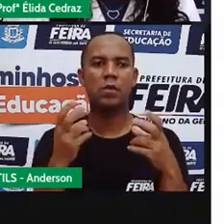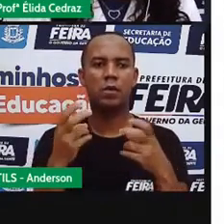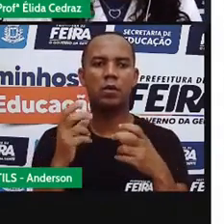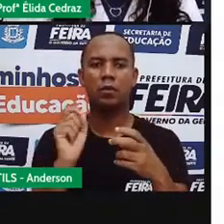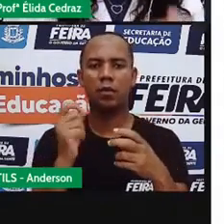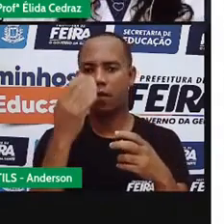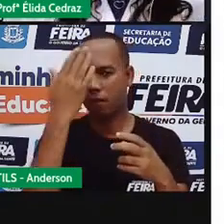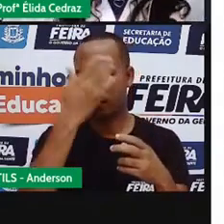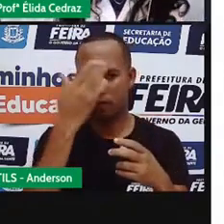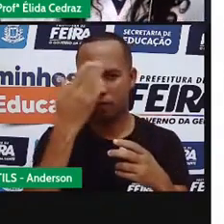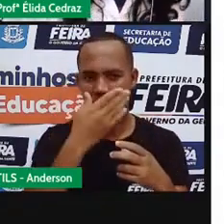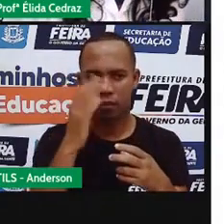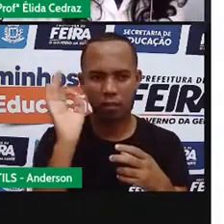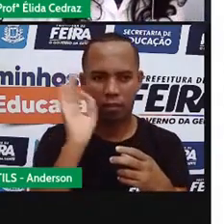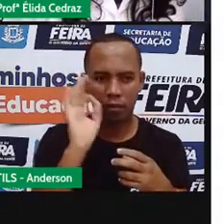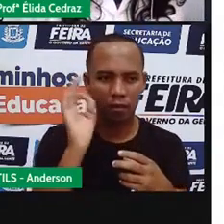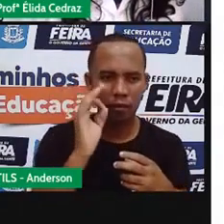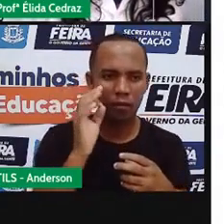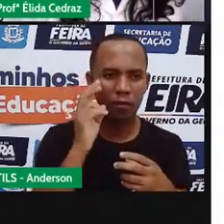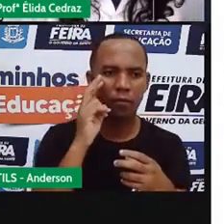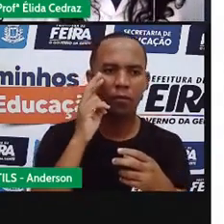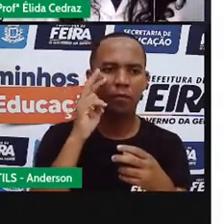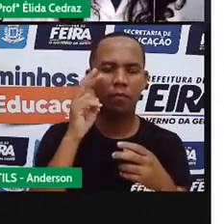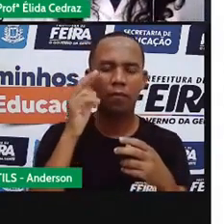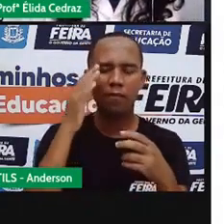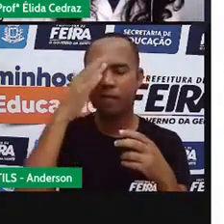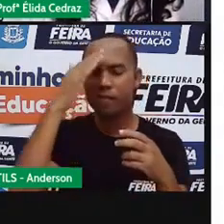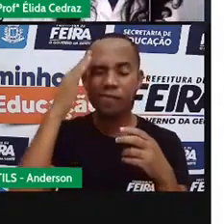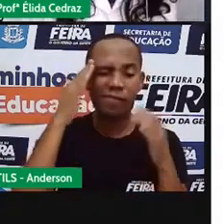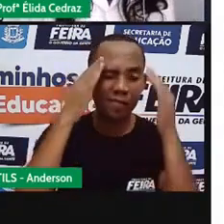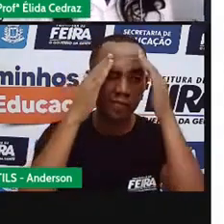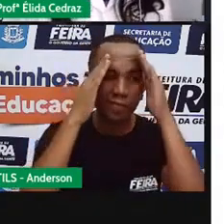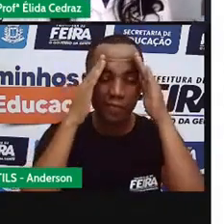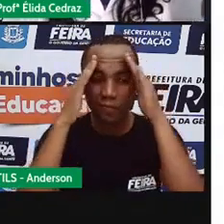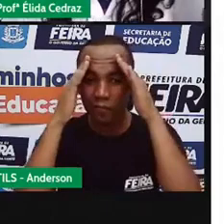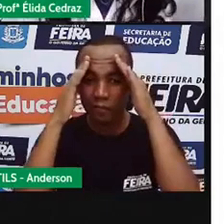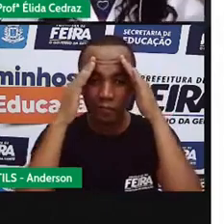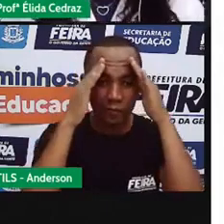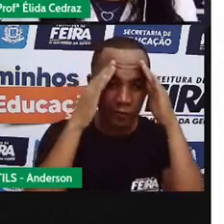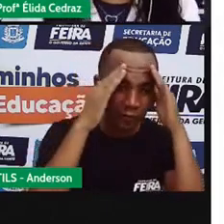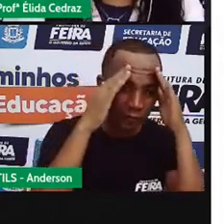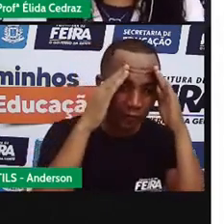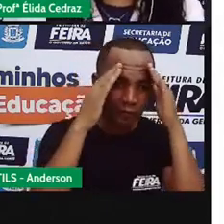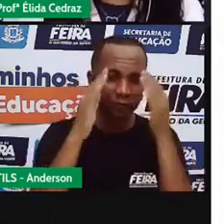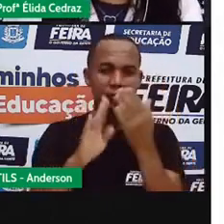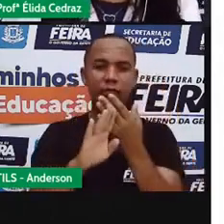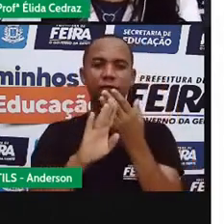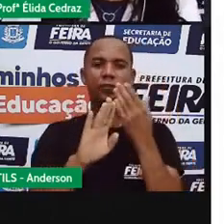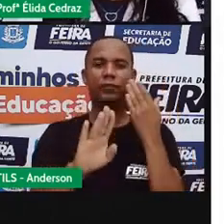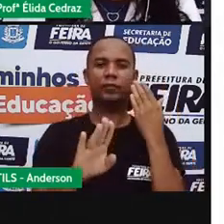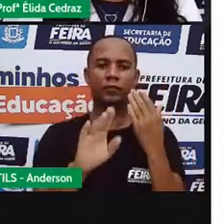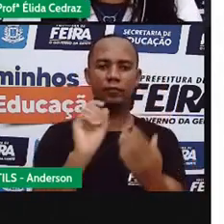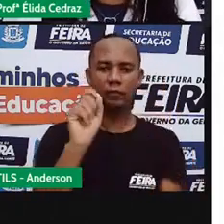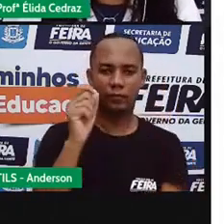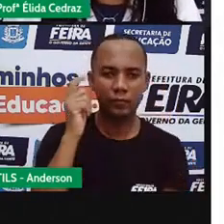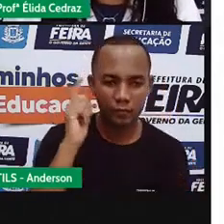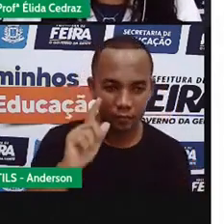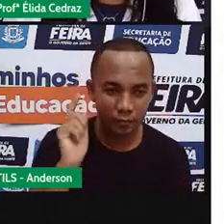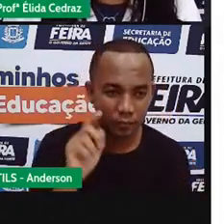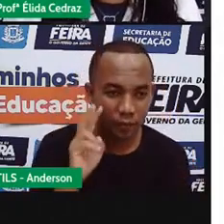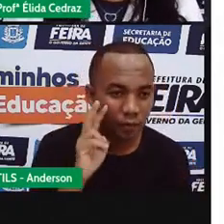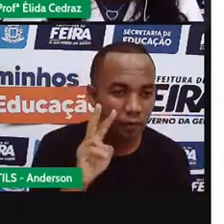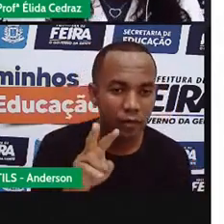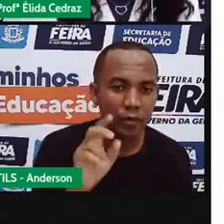Não dá para ver, não? Faz assim com o olhinho, ó. Aperta o olhinho. Afasta um pouco. Conseguiu?